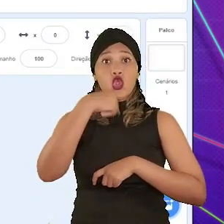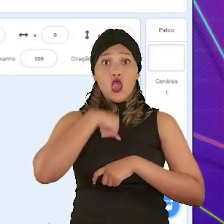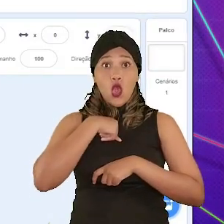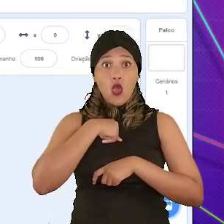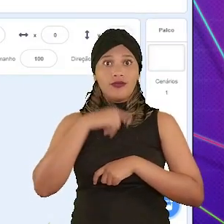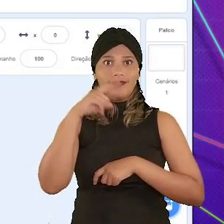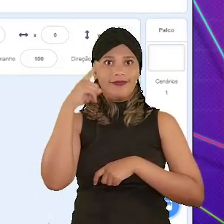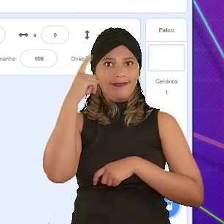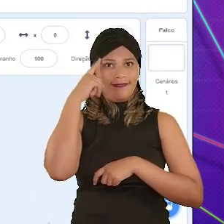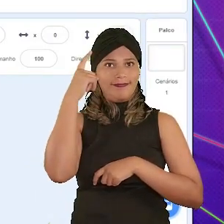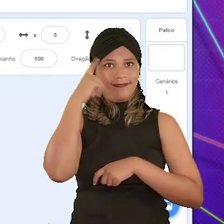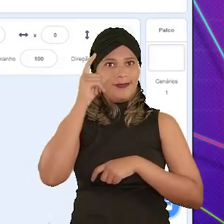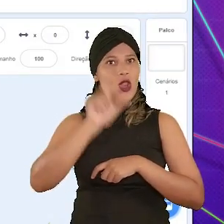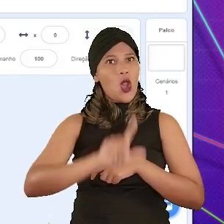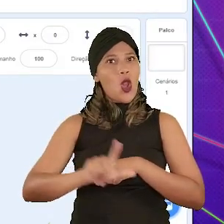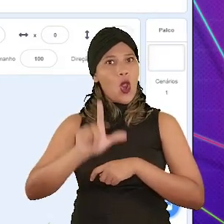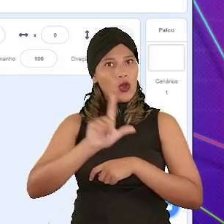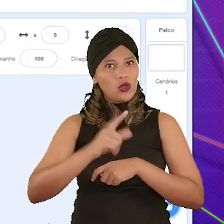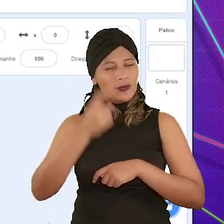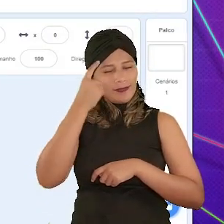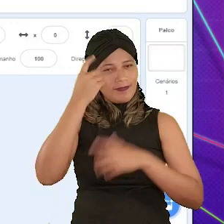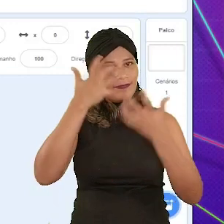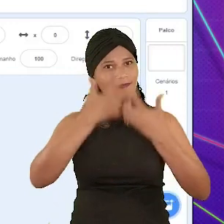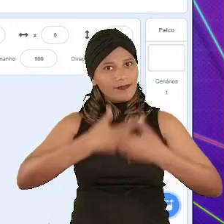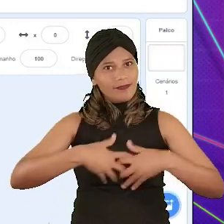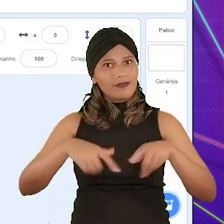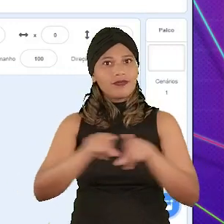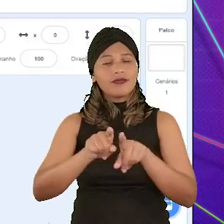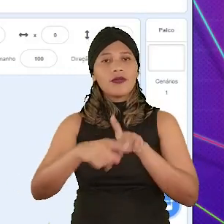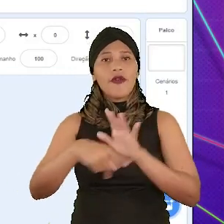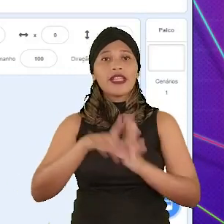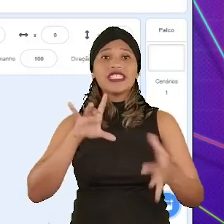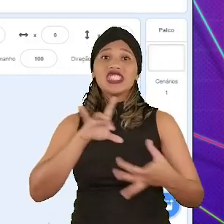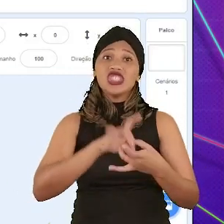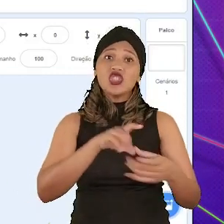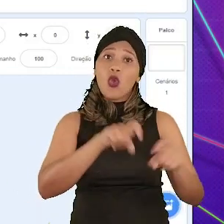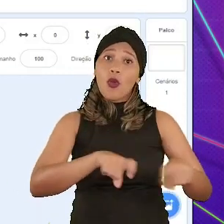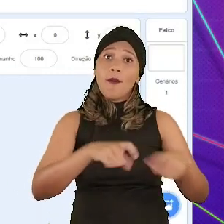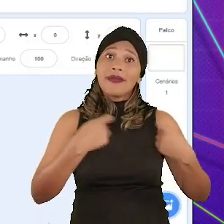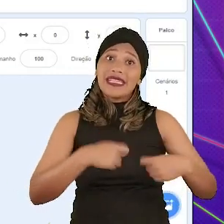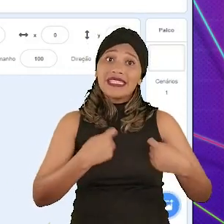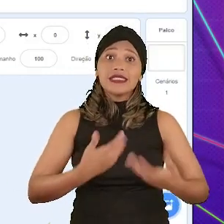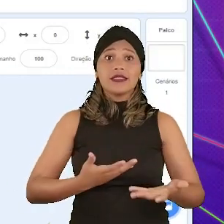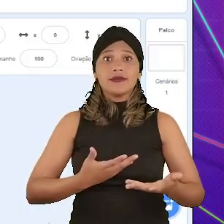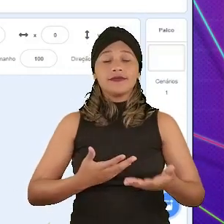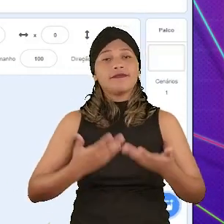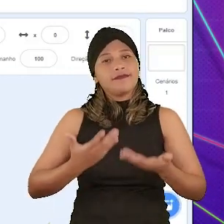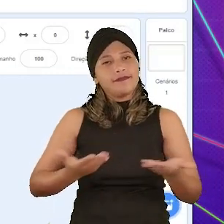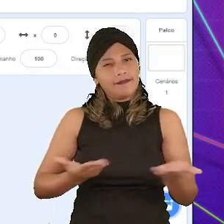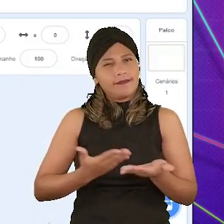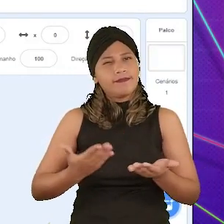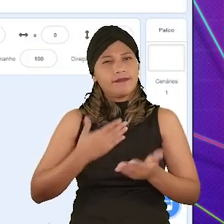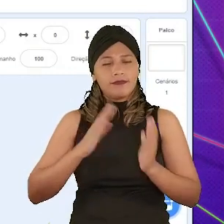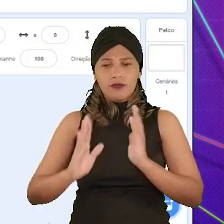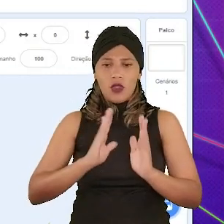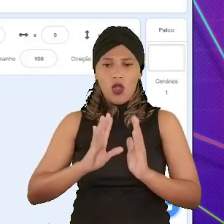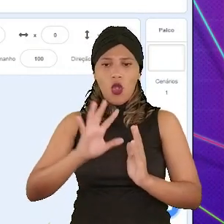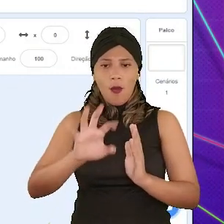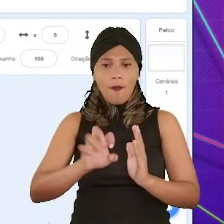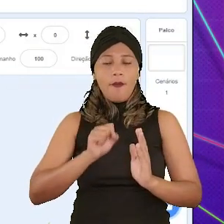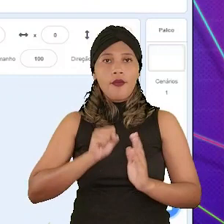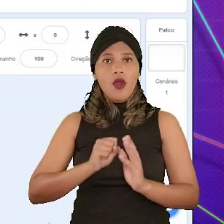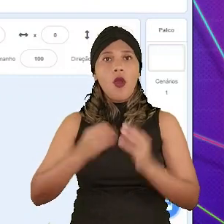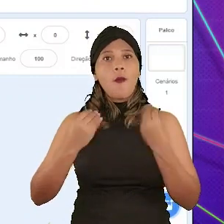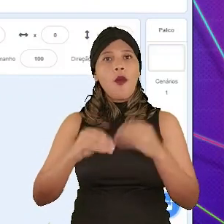pensamento lógico. E isso ajuda muito a criação de um algoritmo que faça sentido para o nosso computador. Agora, então, vamos pegar